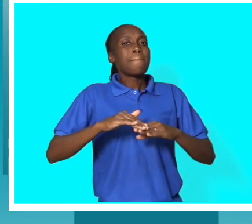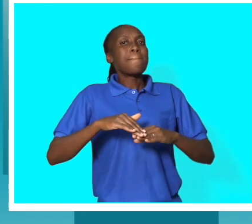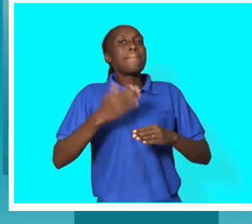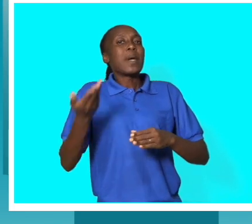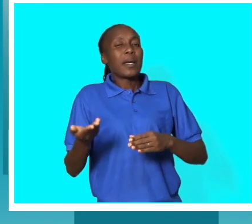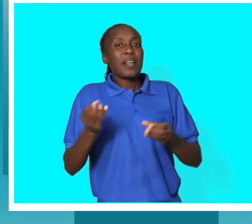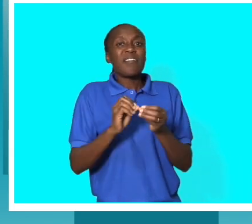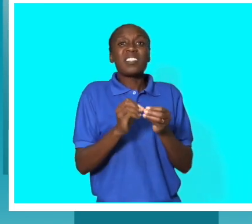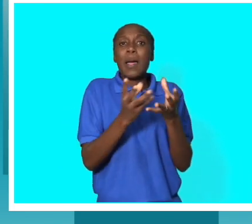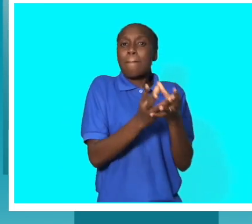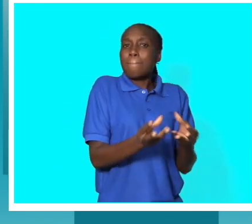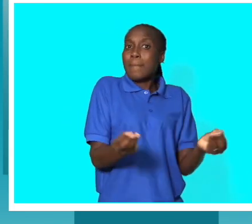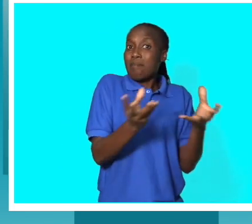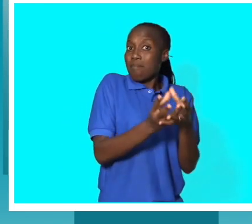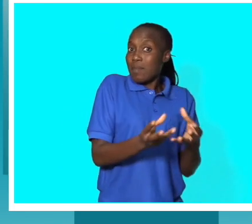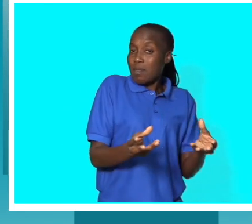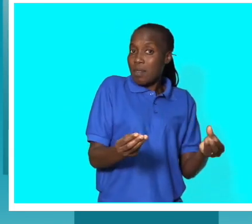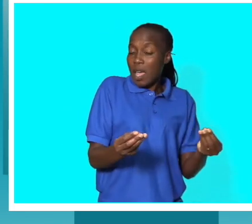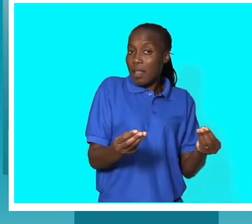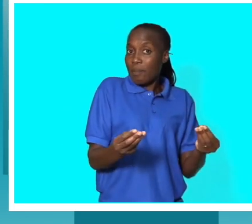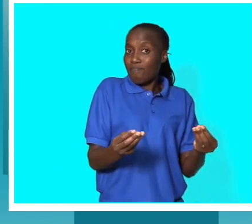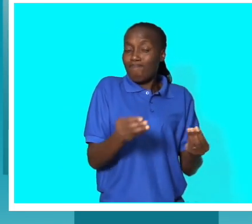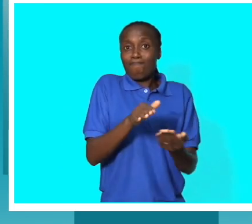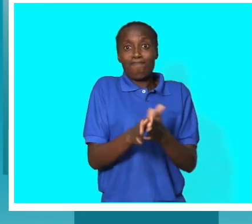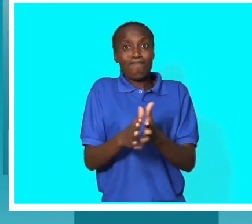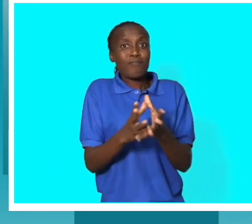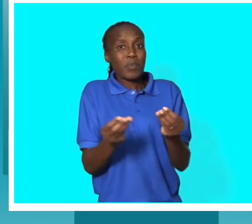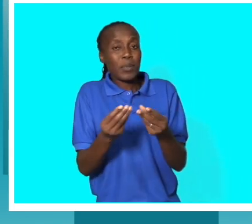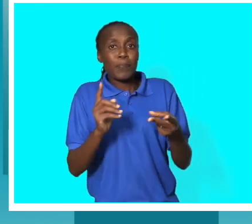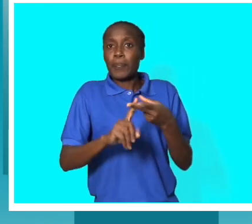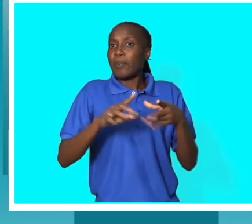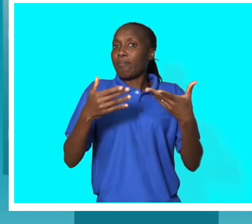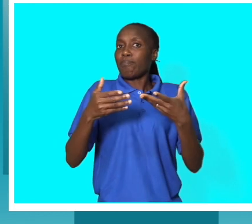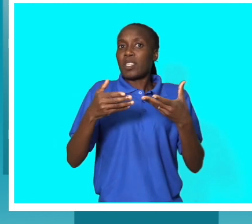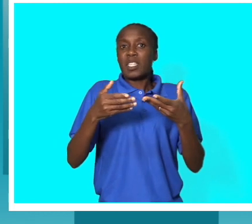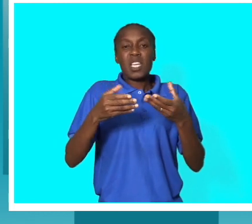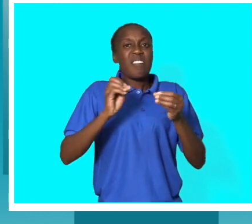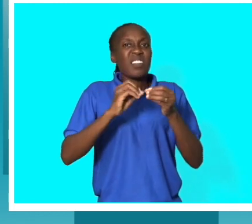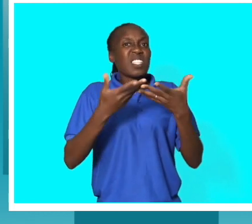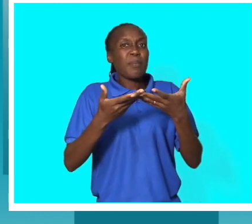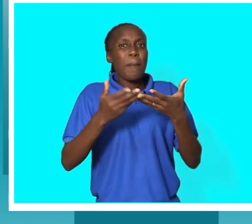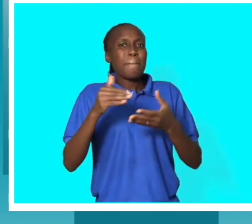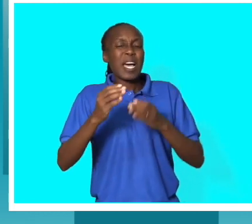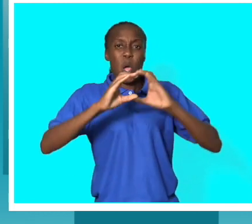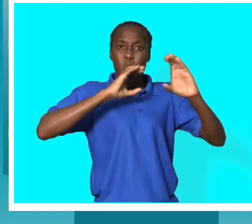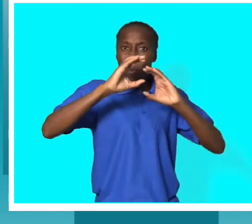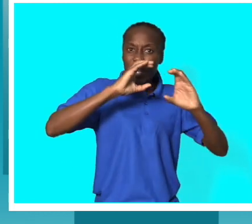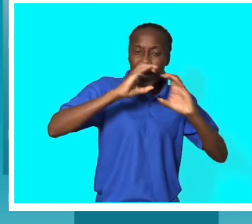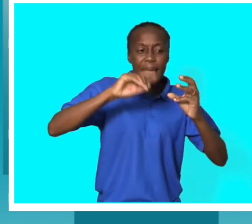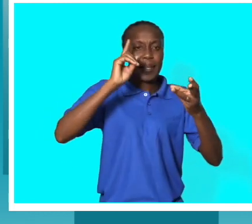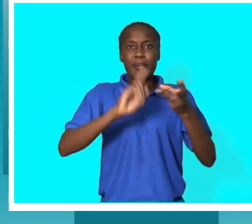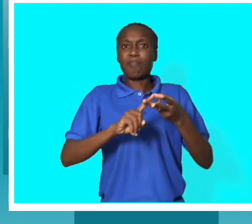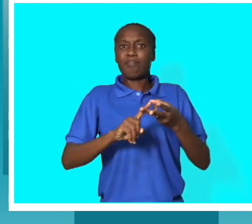vamos ter também os laptops. Porque eu acredito que nós vamos providenciar os laptops para